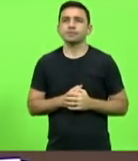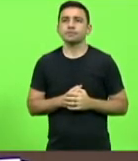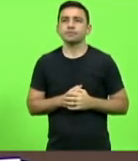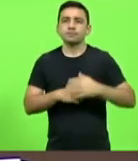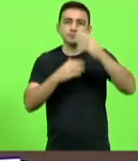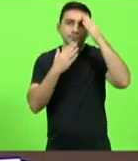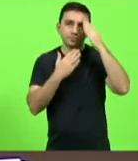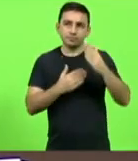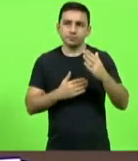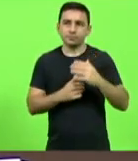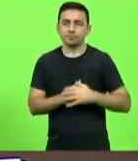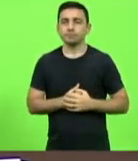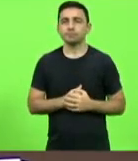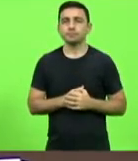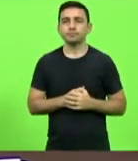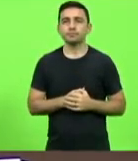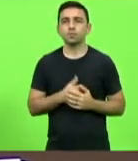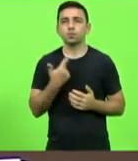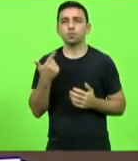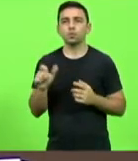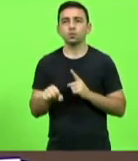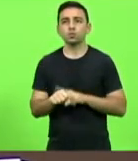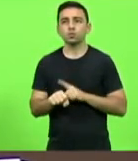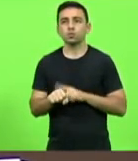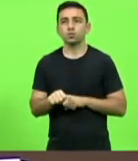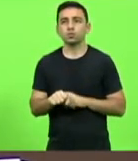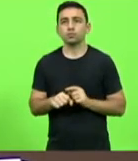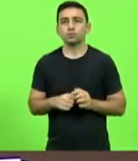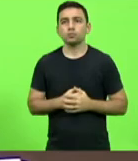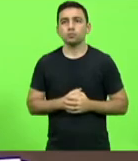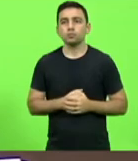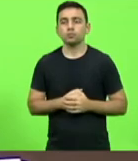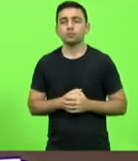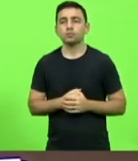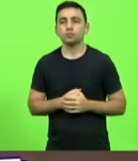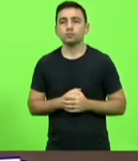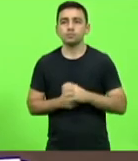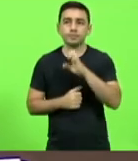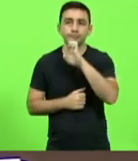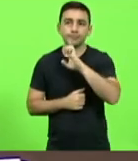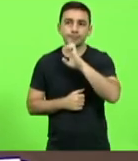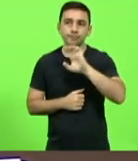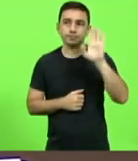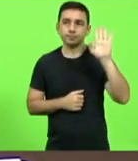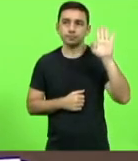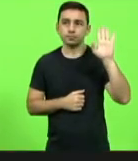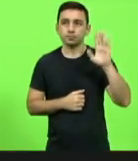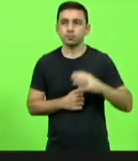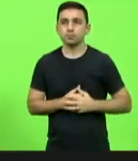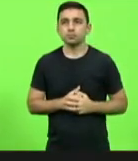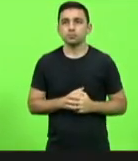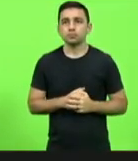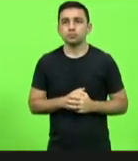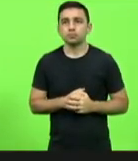obrigado deputados o próximo horário senhor presidente deputado Felipe deputado Felipe Estevam com a palavra